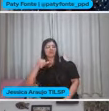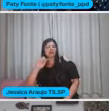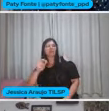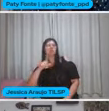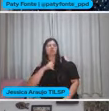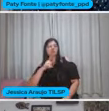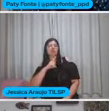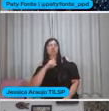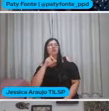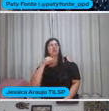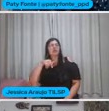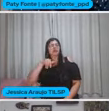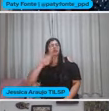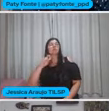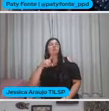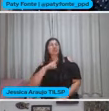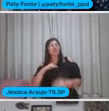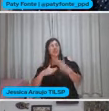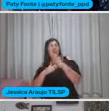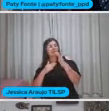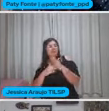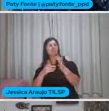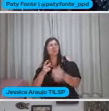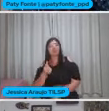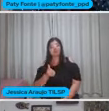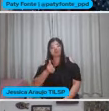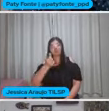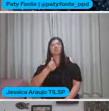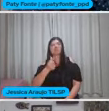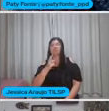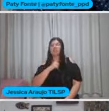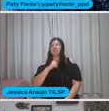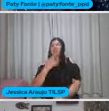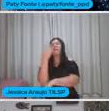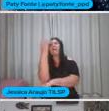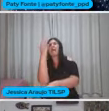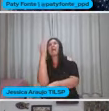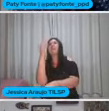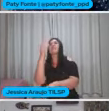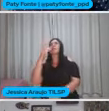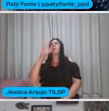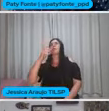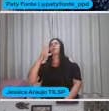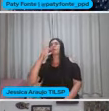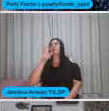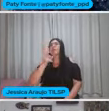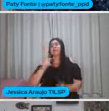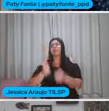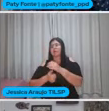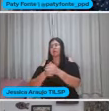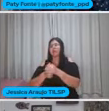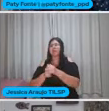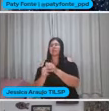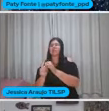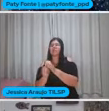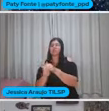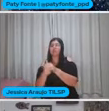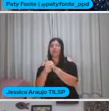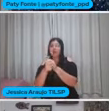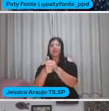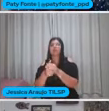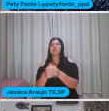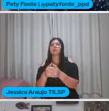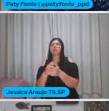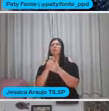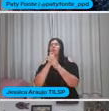financeiros Limitados Mas quintal Quintal com goiabeira Quintal com bananeira Quintal com abacateiro Chupar manga Embaixo do